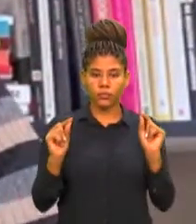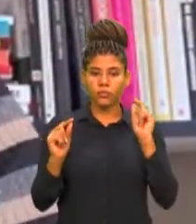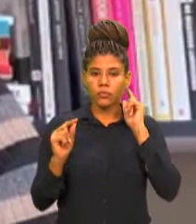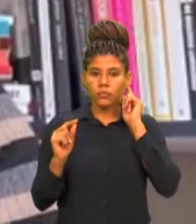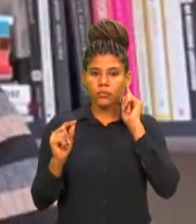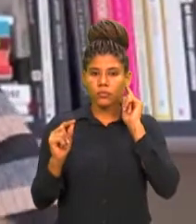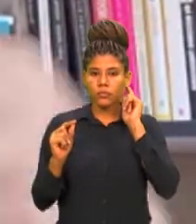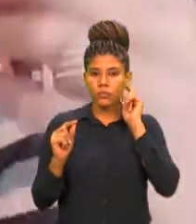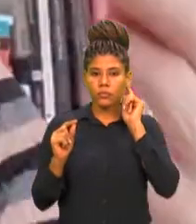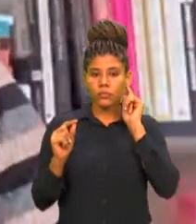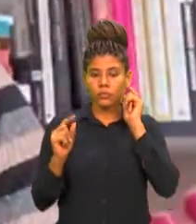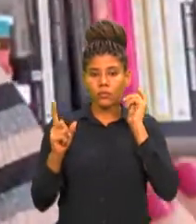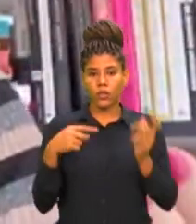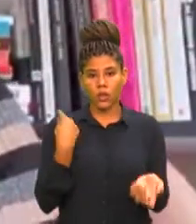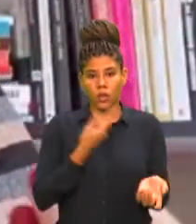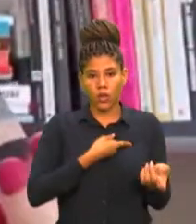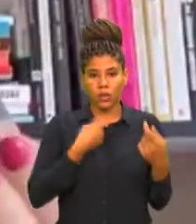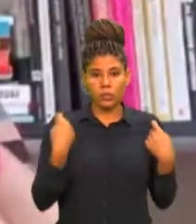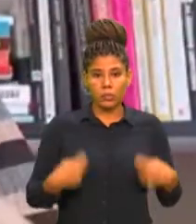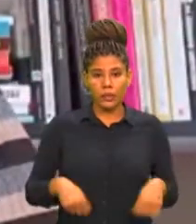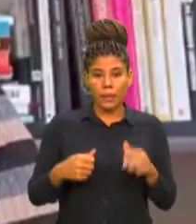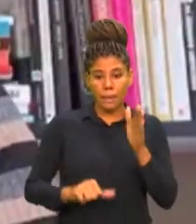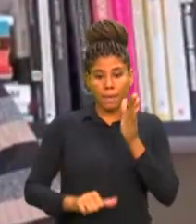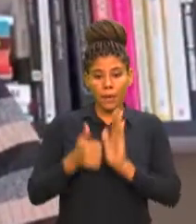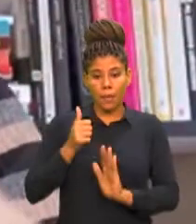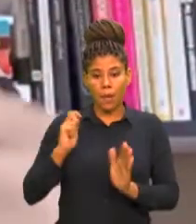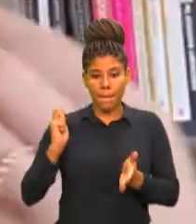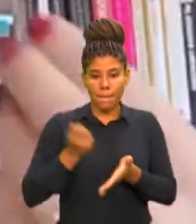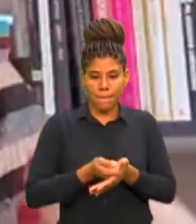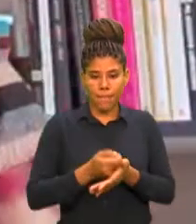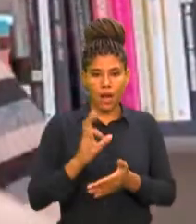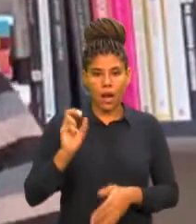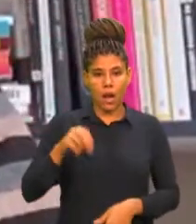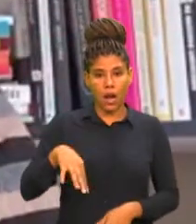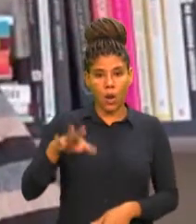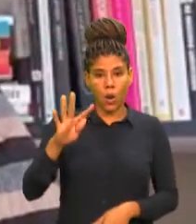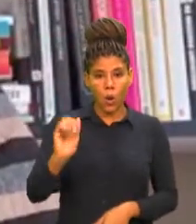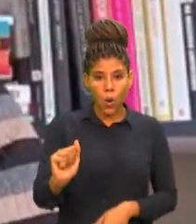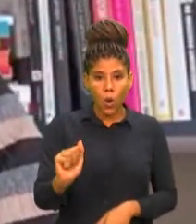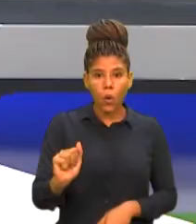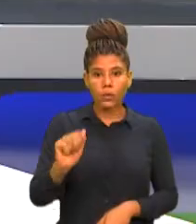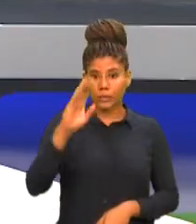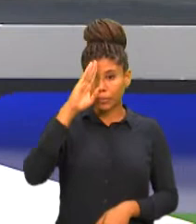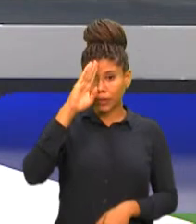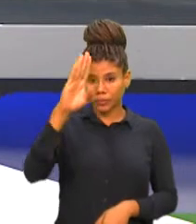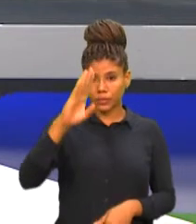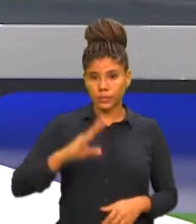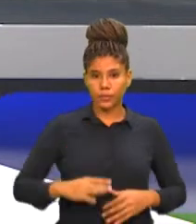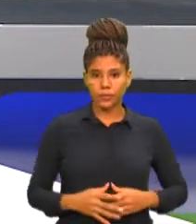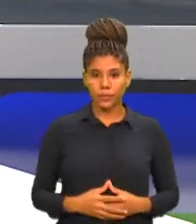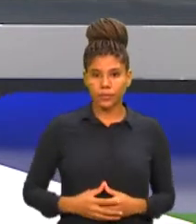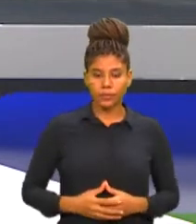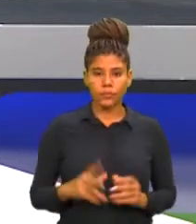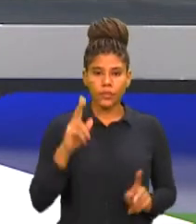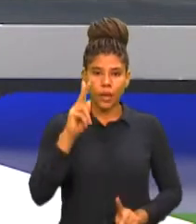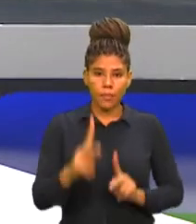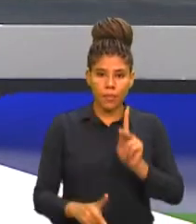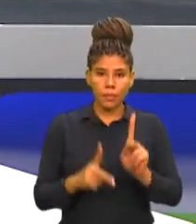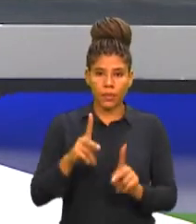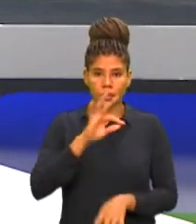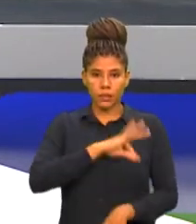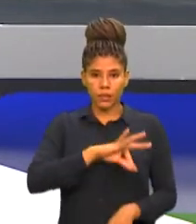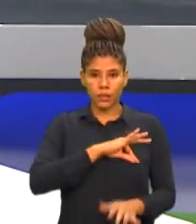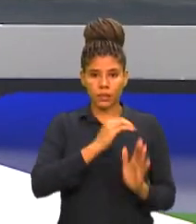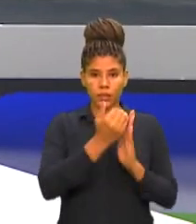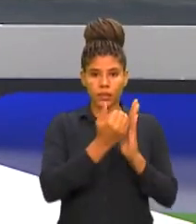geralmente nós precisamos primeiro sanar as contas, que são as contas essenciais. A população de baixa renda em Fortaleza